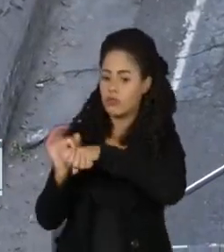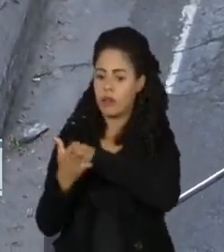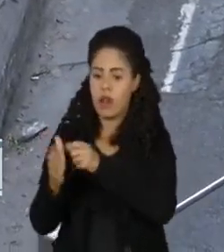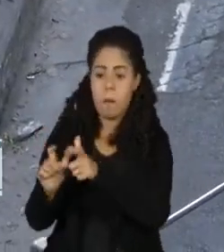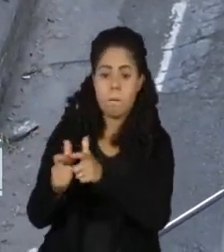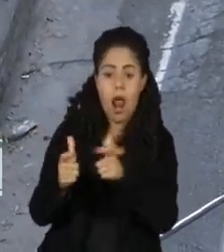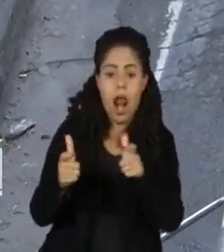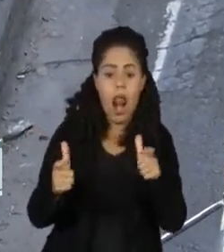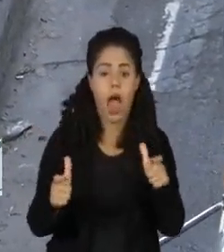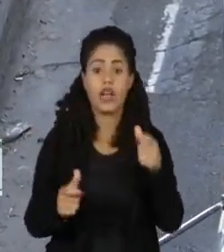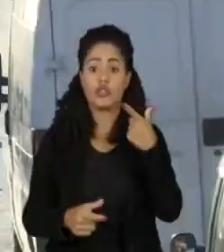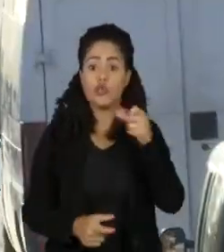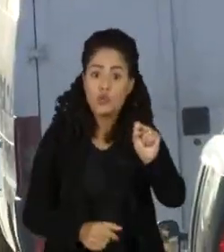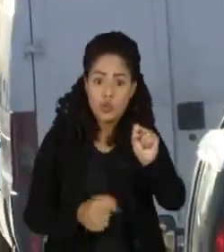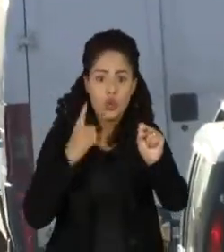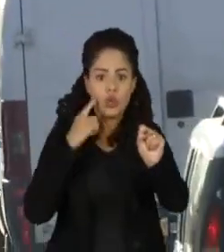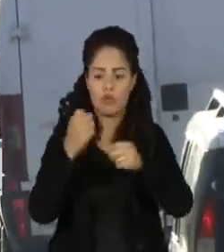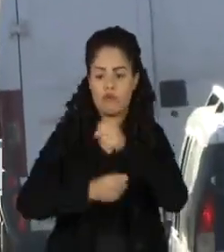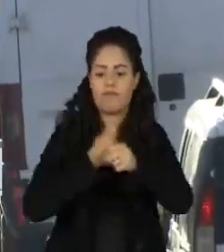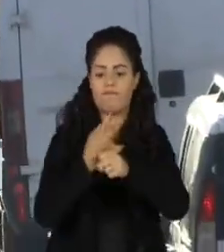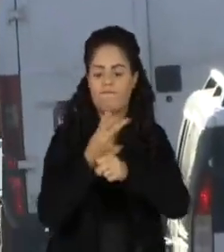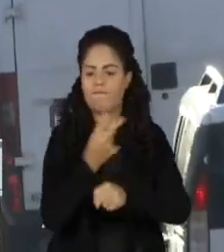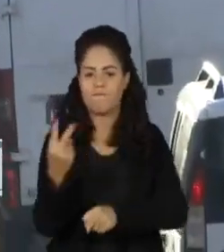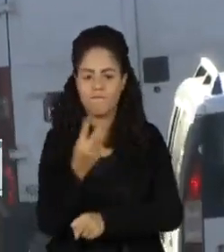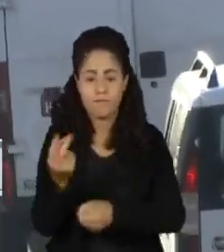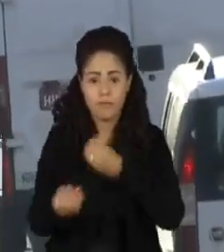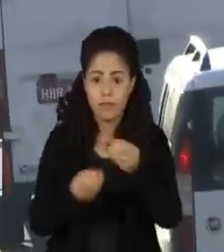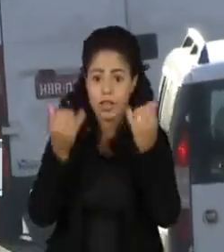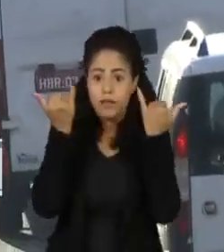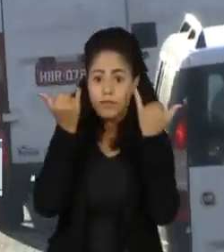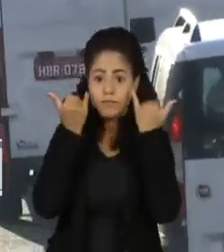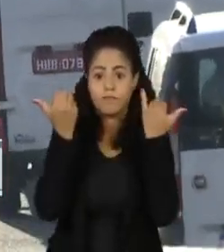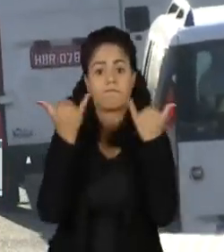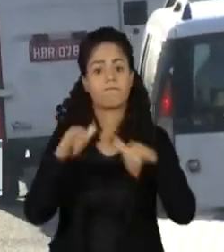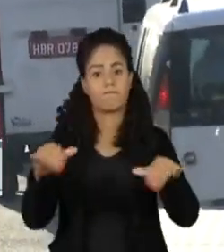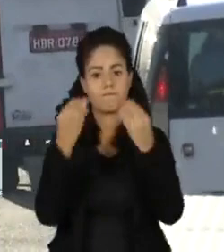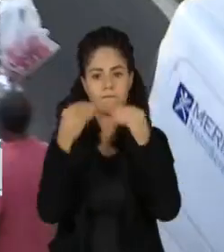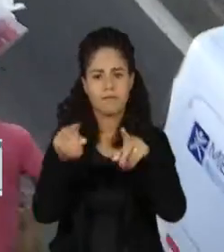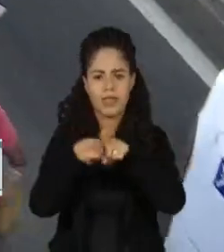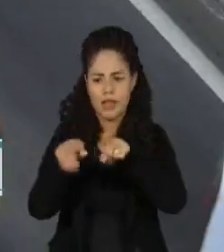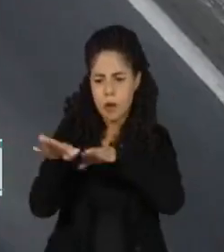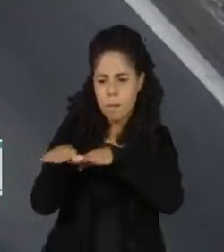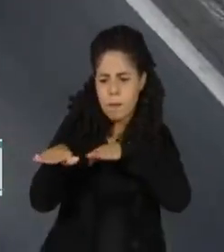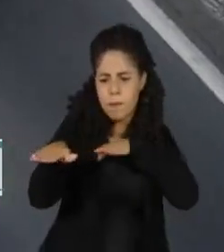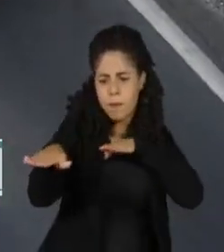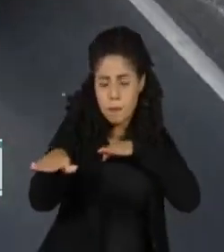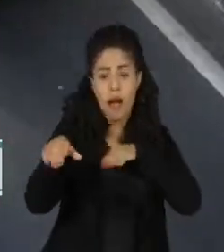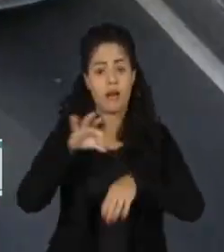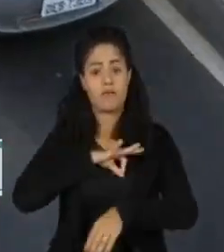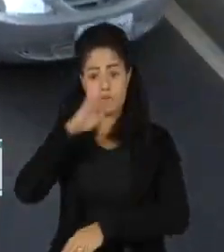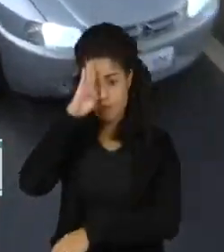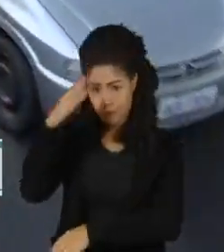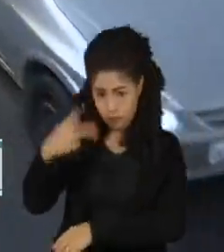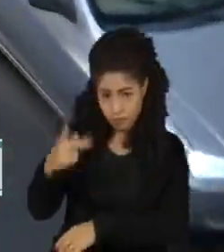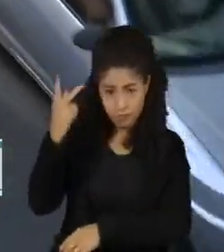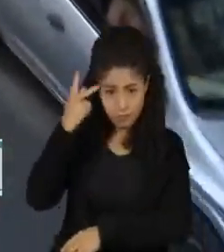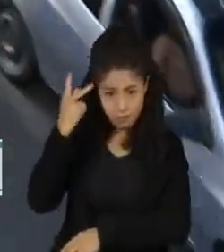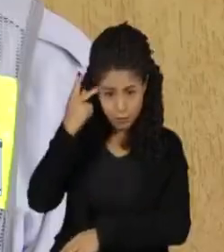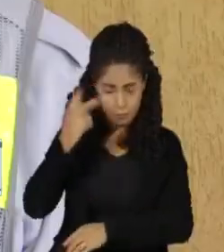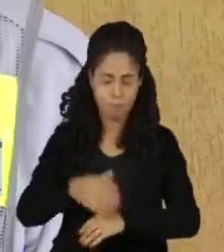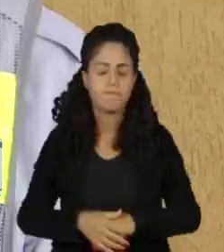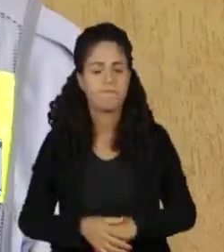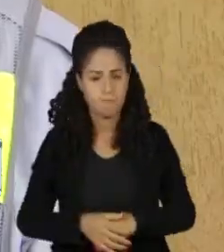18 em 2022, conforme relatório divulgado pelo Departamento de Trânsito da Polícia Militar de São Paulo.